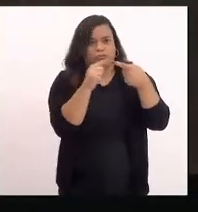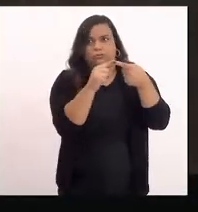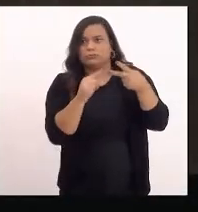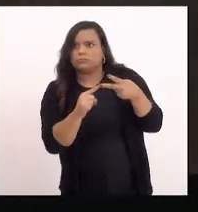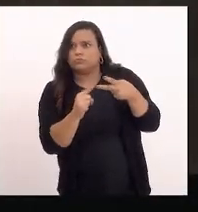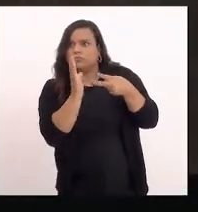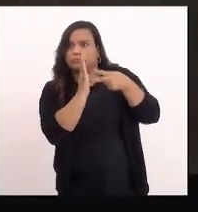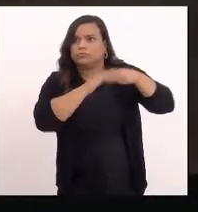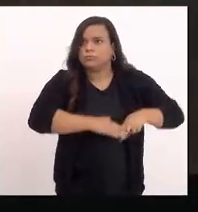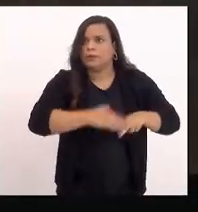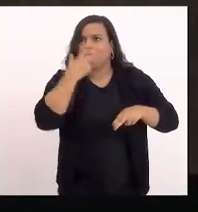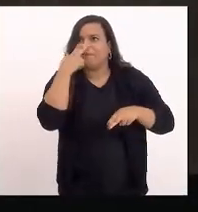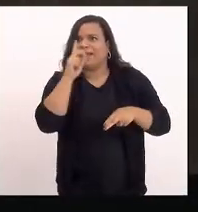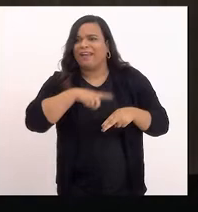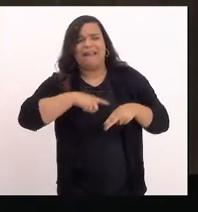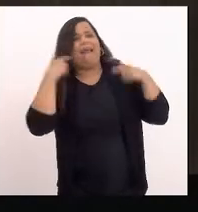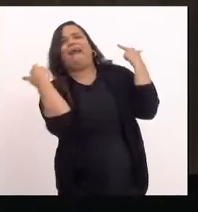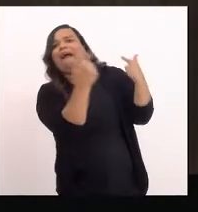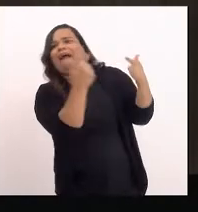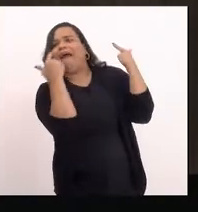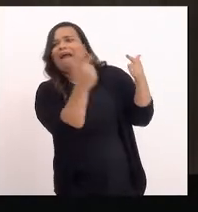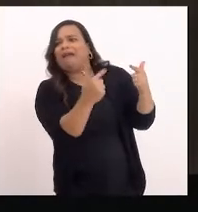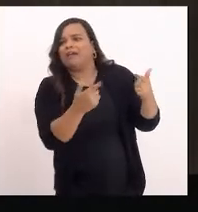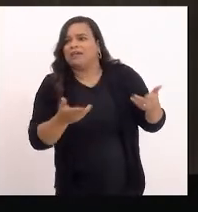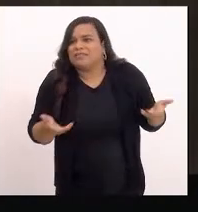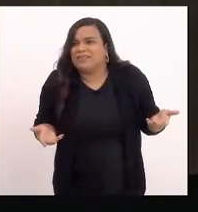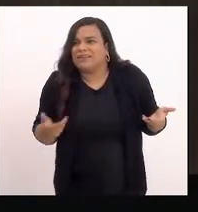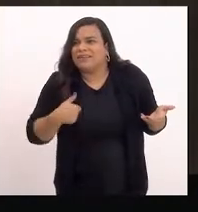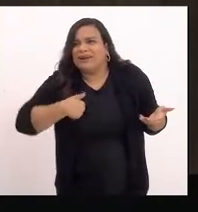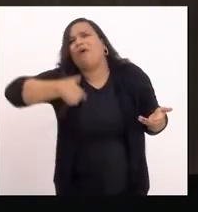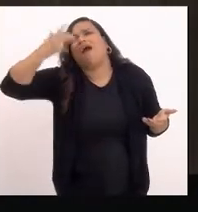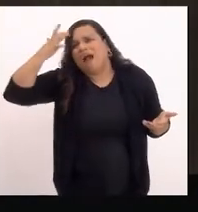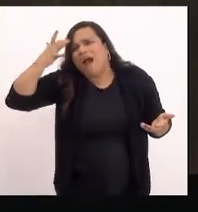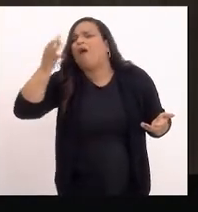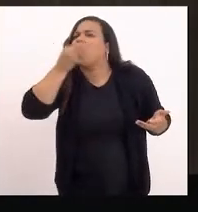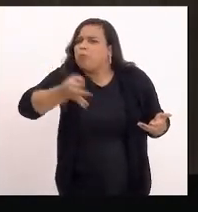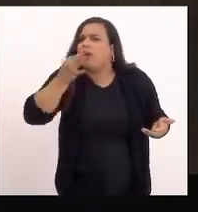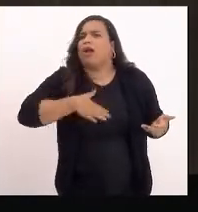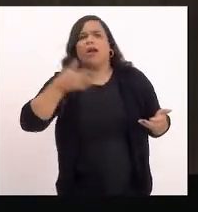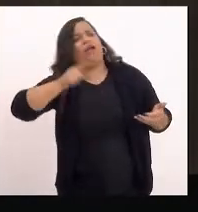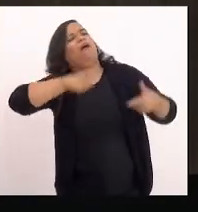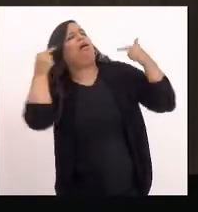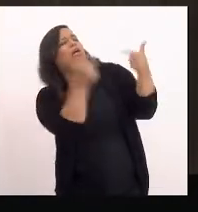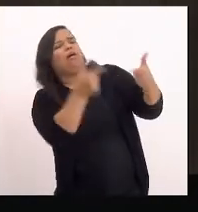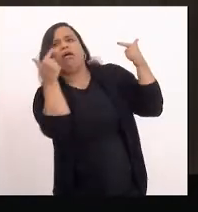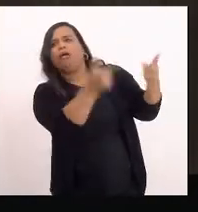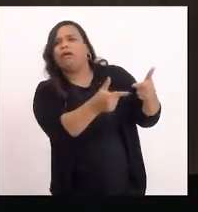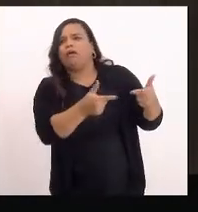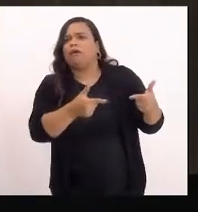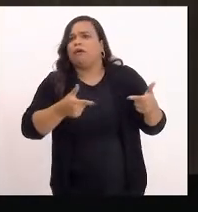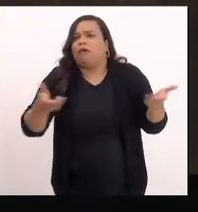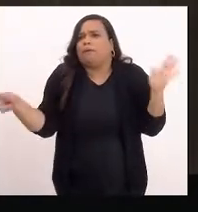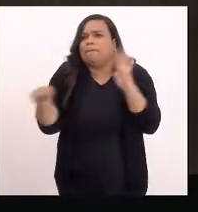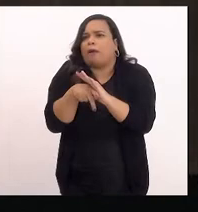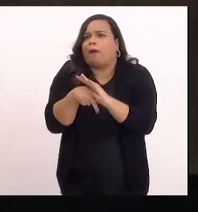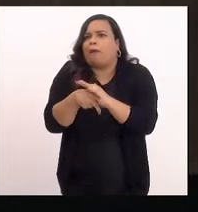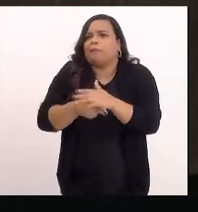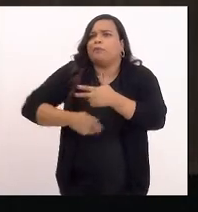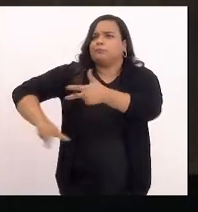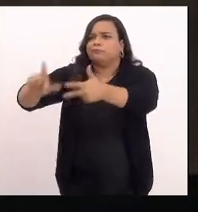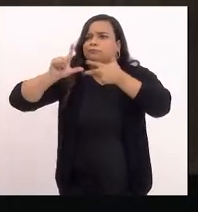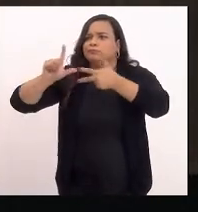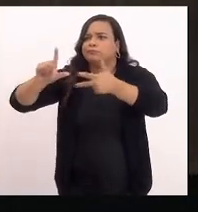é um deboche. Eu considero isso um deboche no poder legislativo. Então,